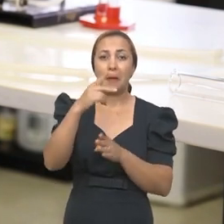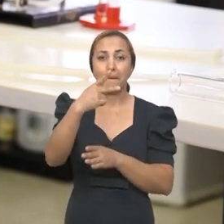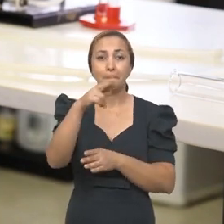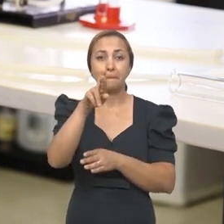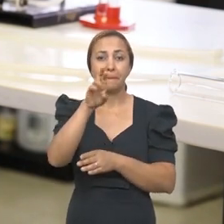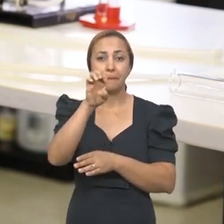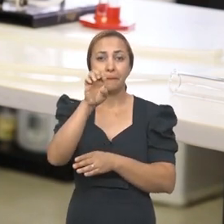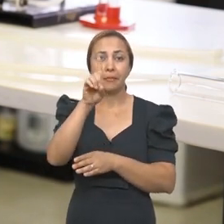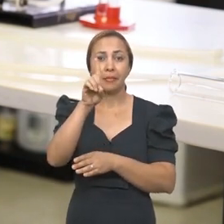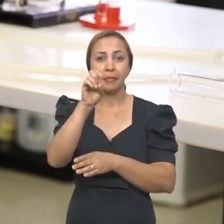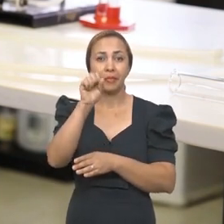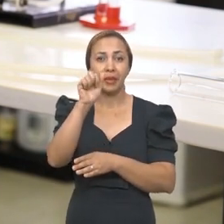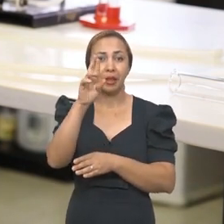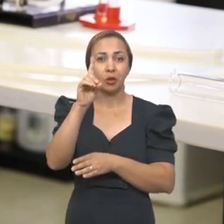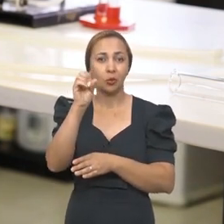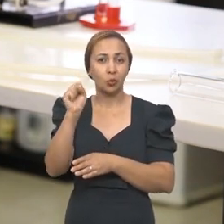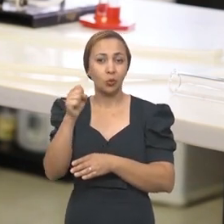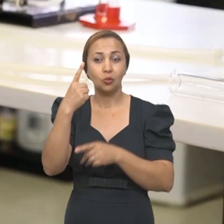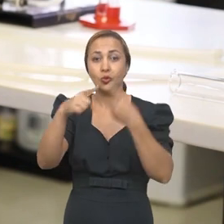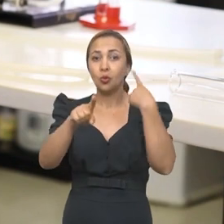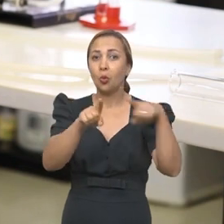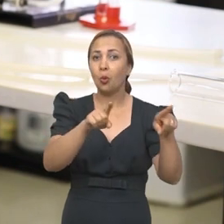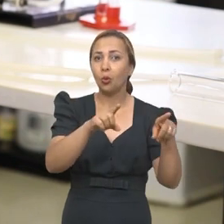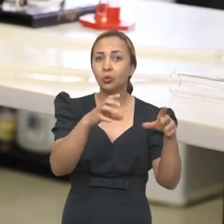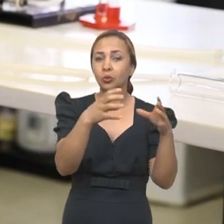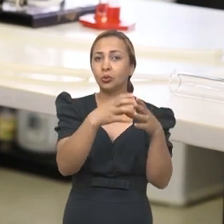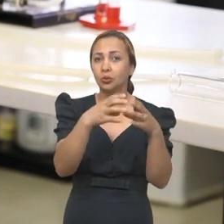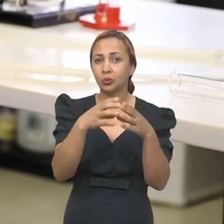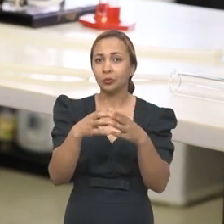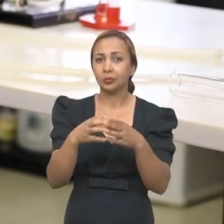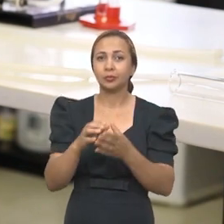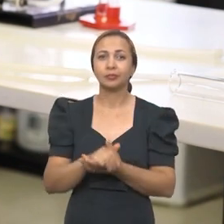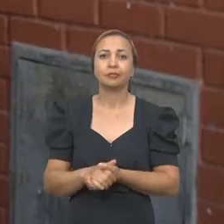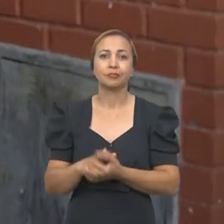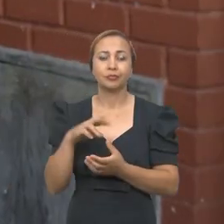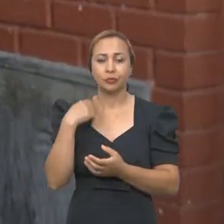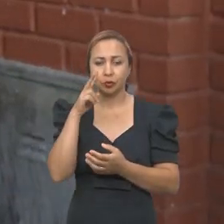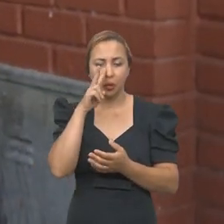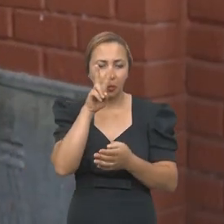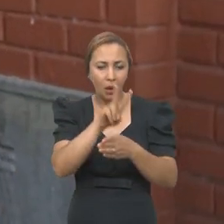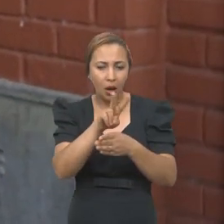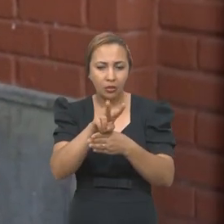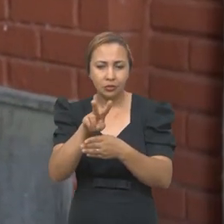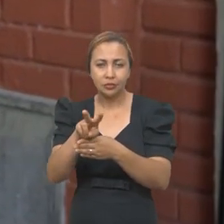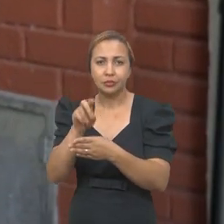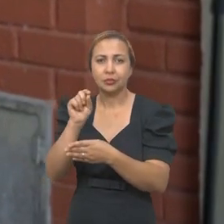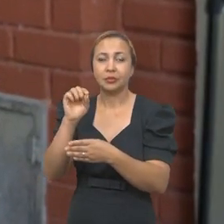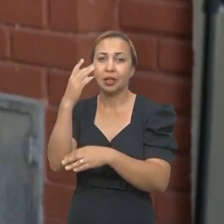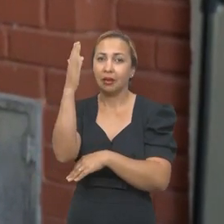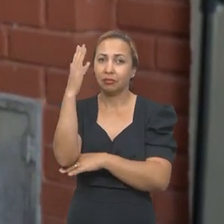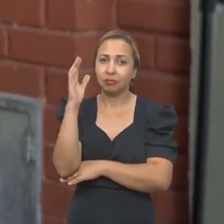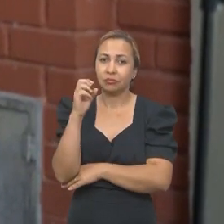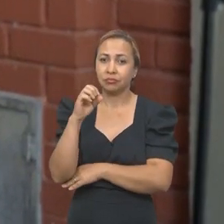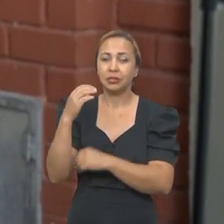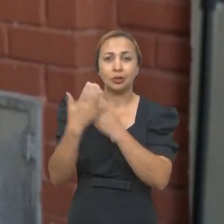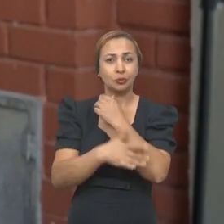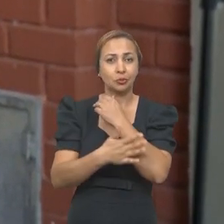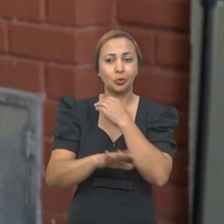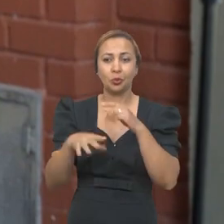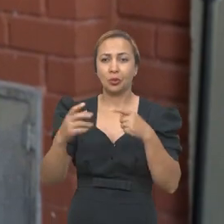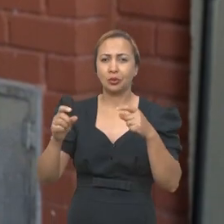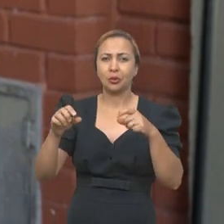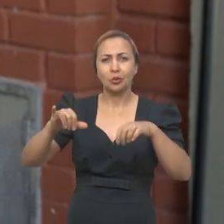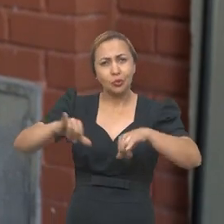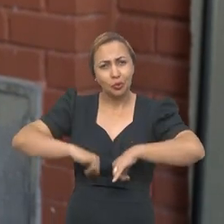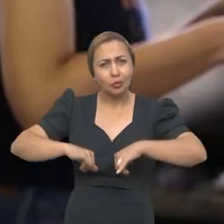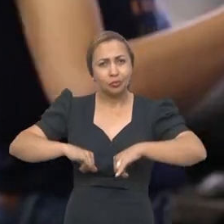acro predador desses acros fitófagos, desses acros herbívoros. O nós observamos foi que a planta de mandioca, quando